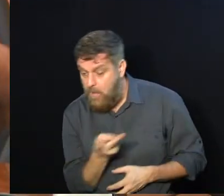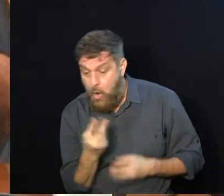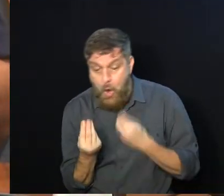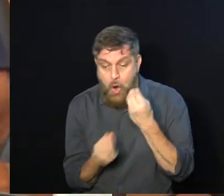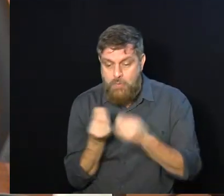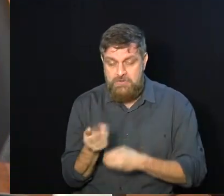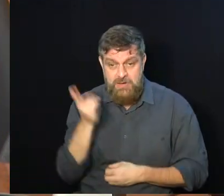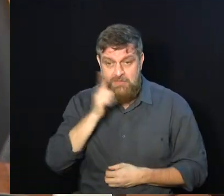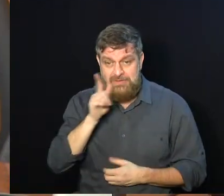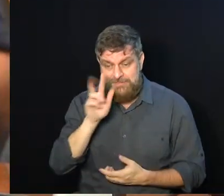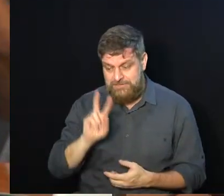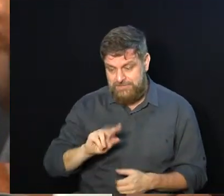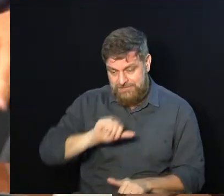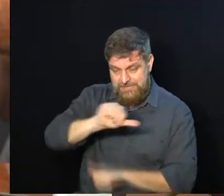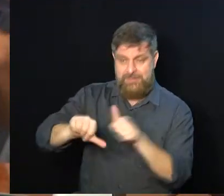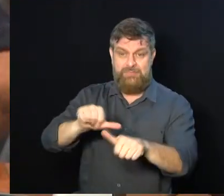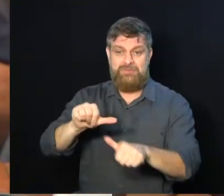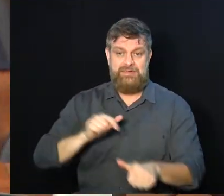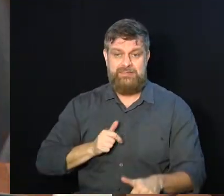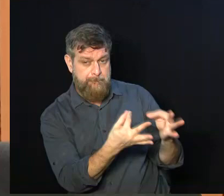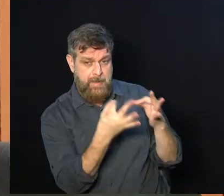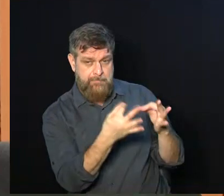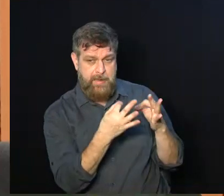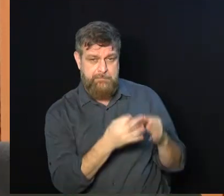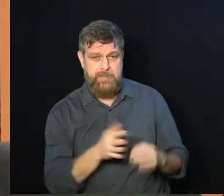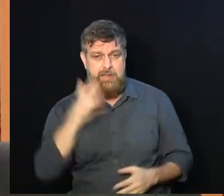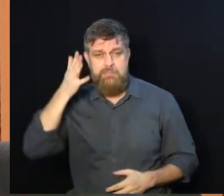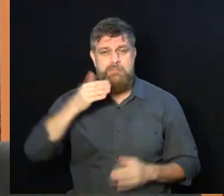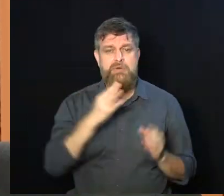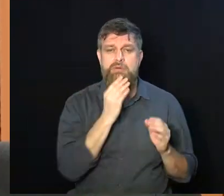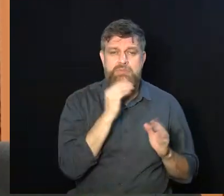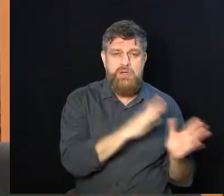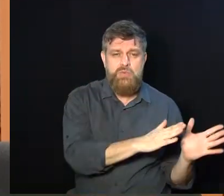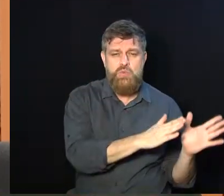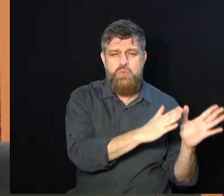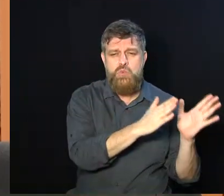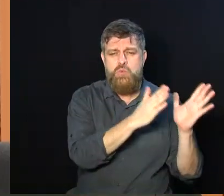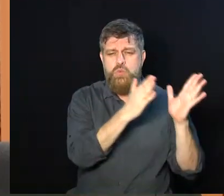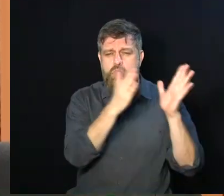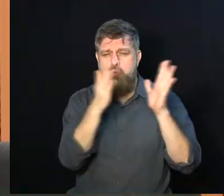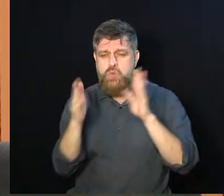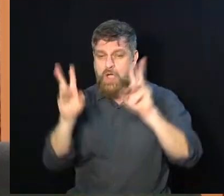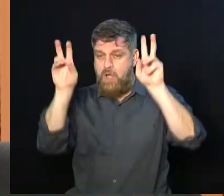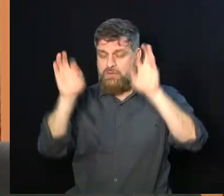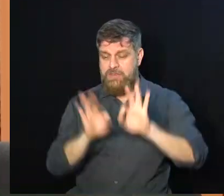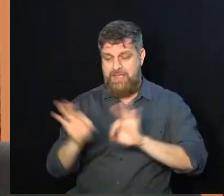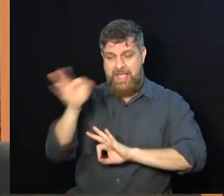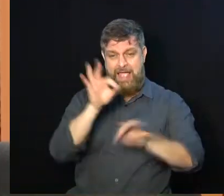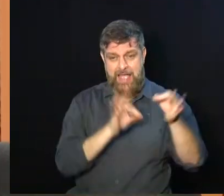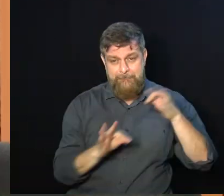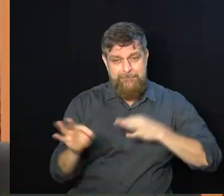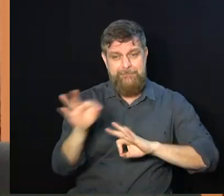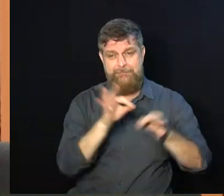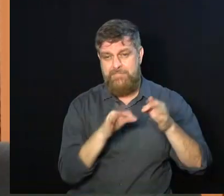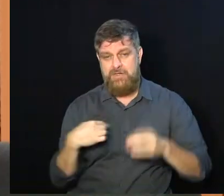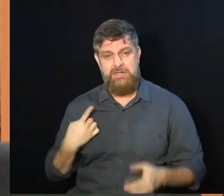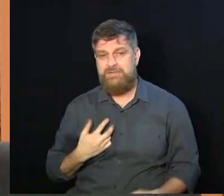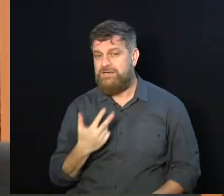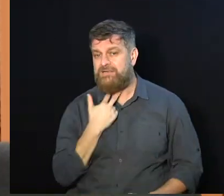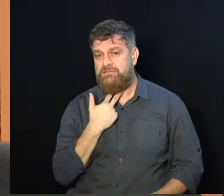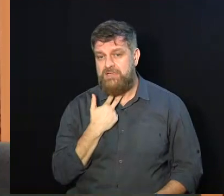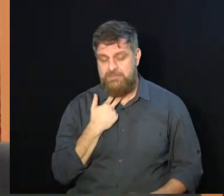debate contou com especialistas da Embrapa e do secretário do meio ambiente. Sem abelhas não tem